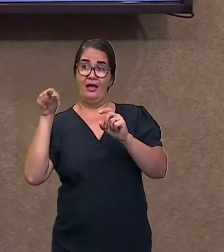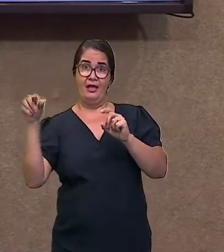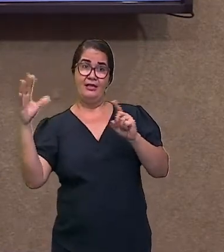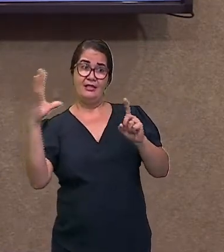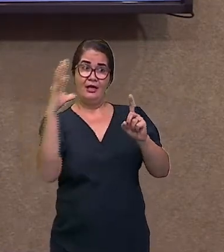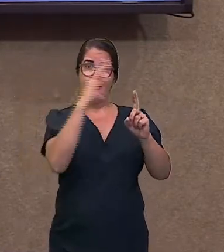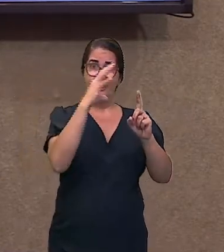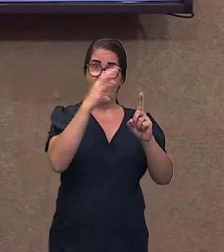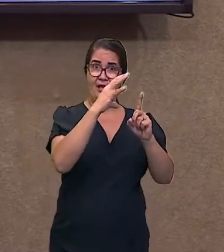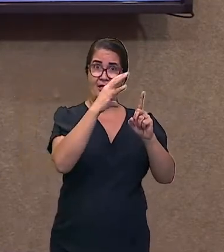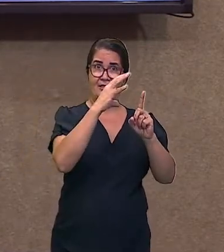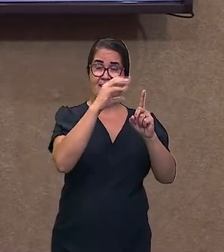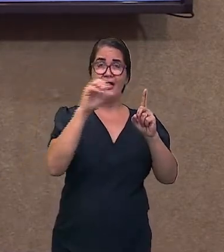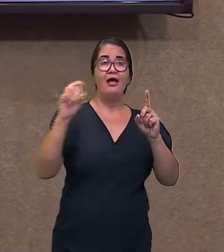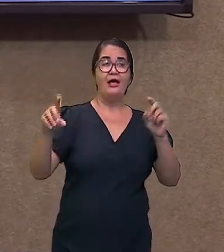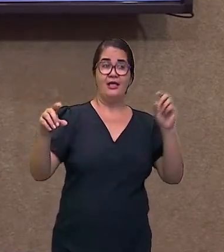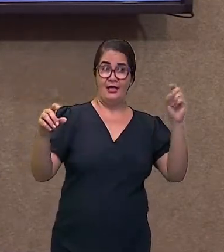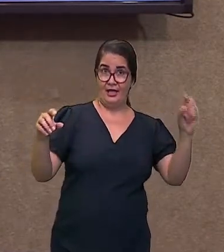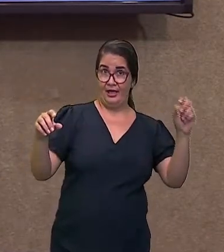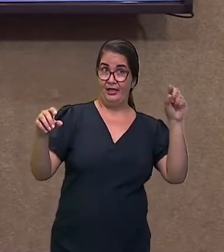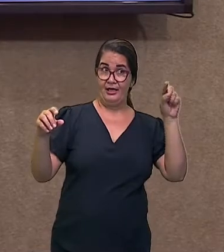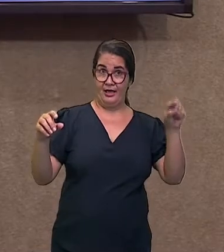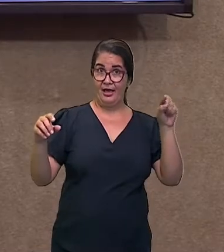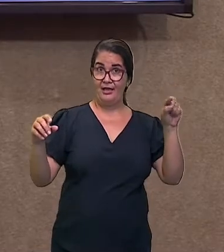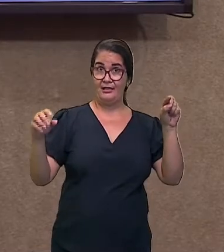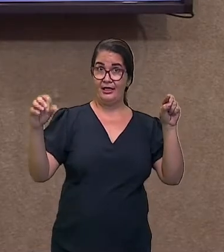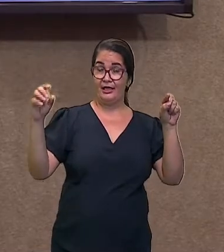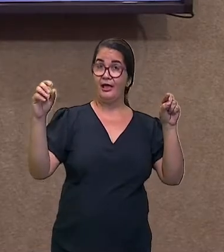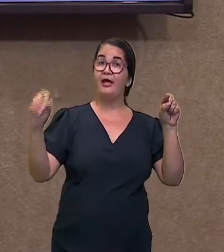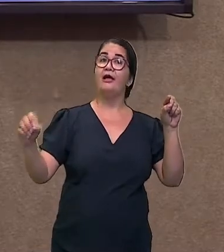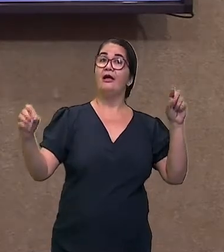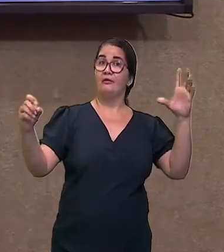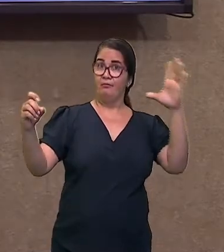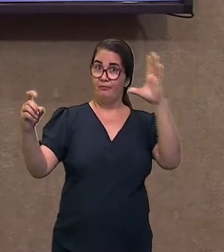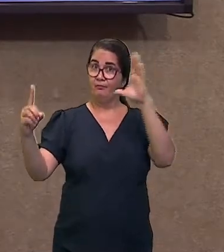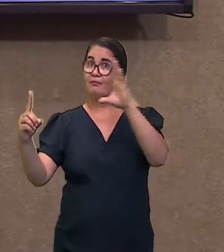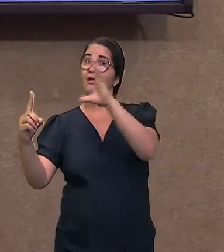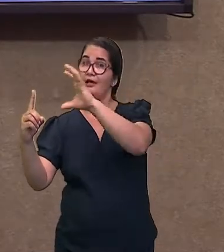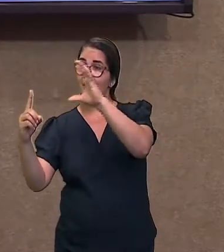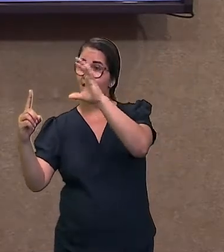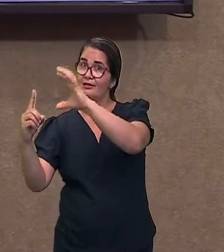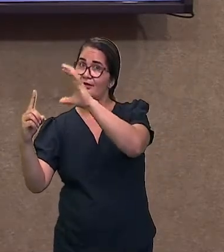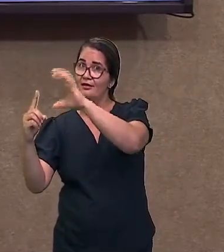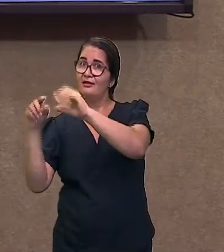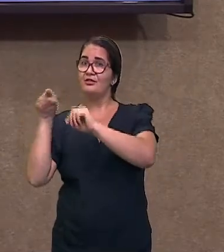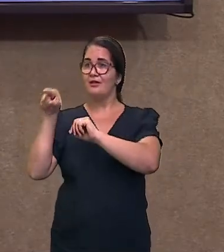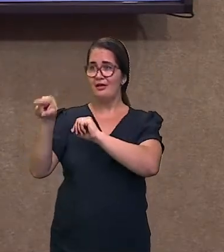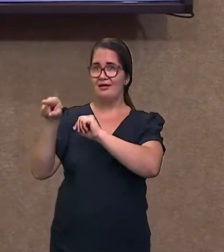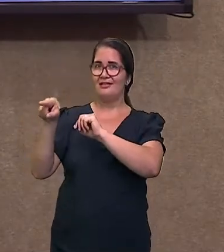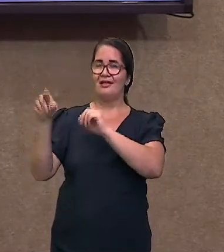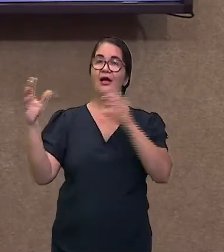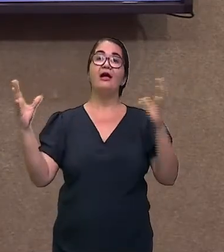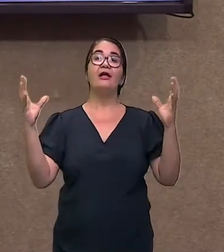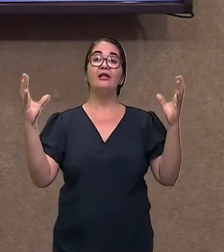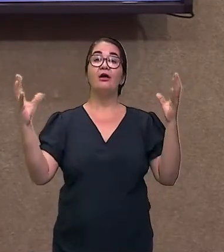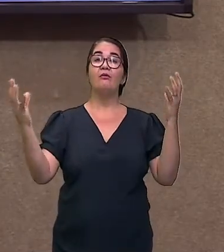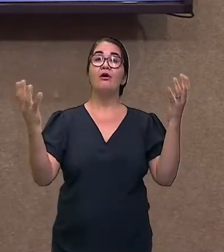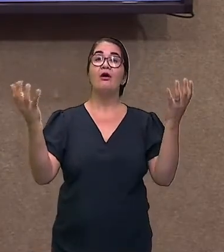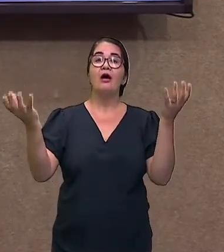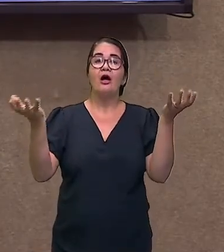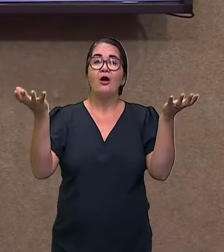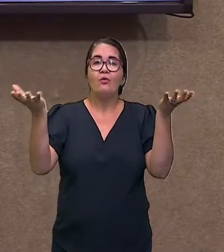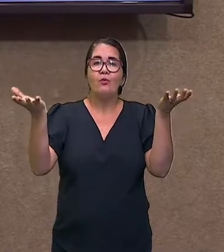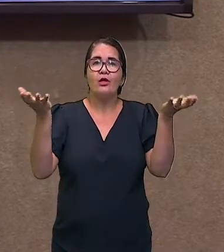funcionalmente ocorrer um ciclo de maneira equilibrada? que eu